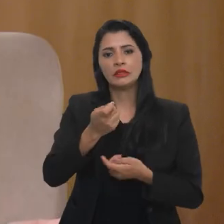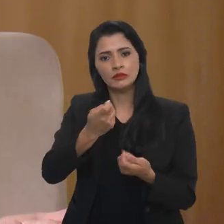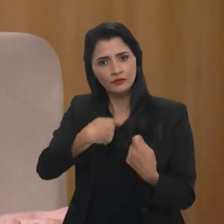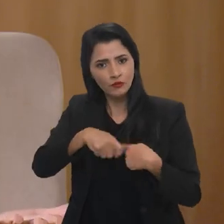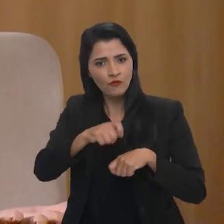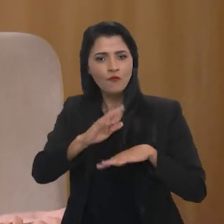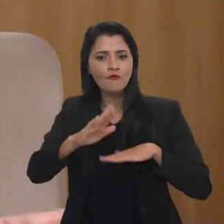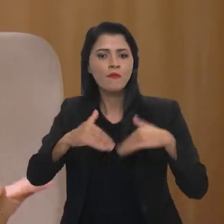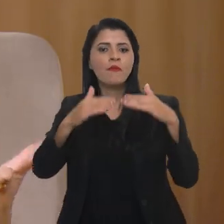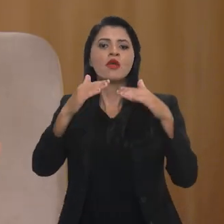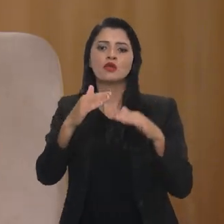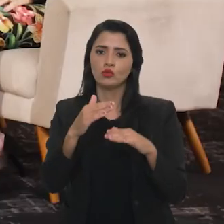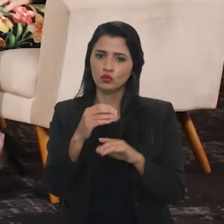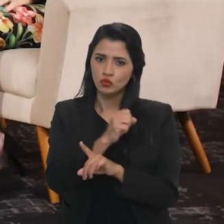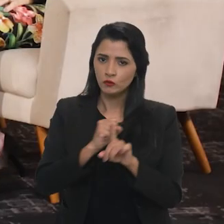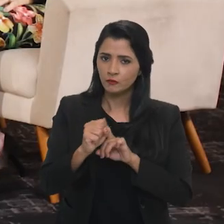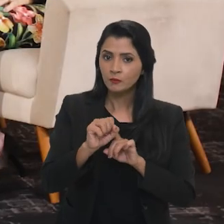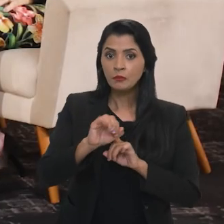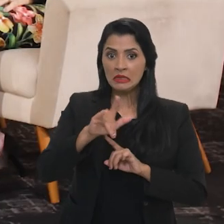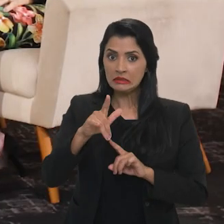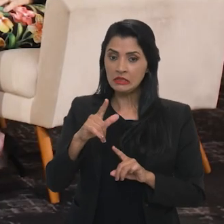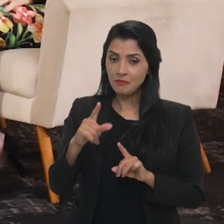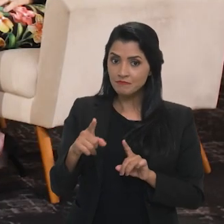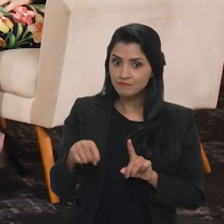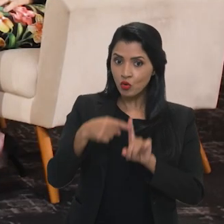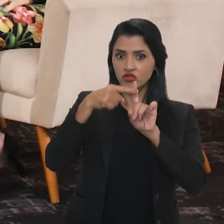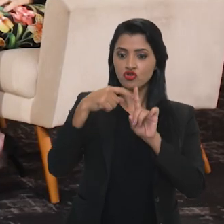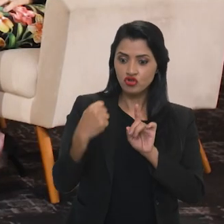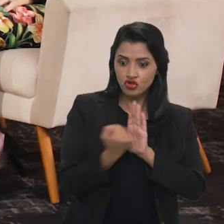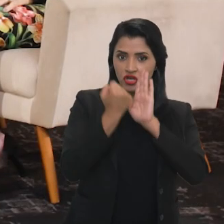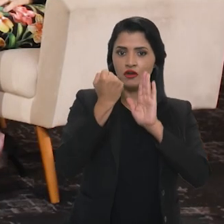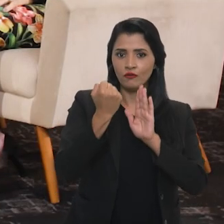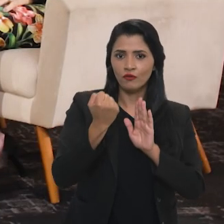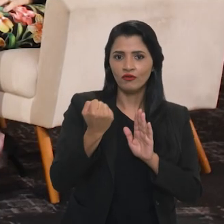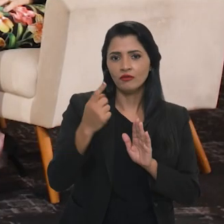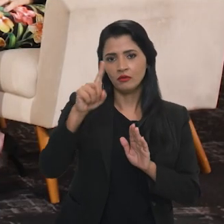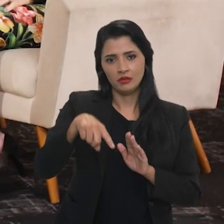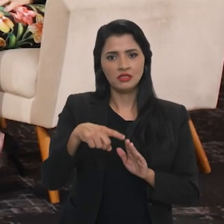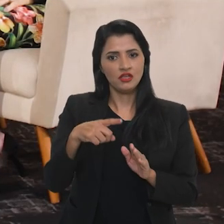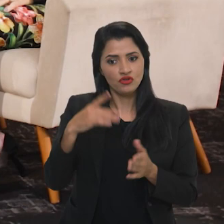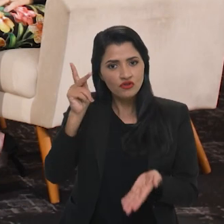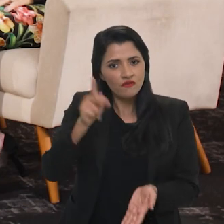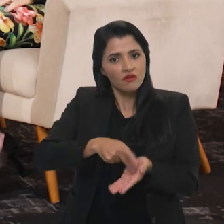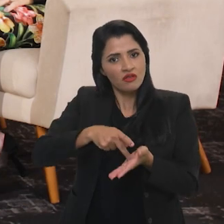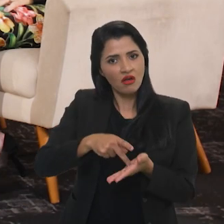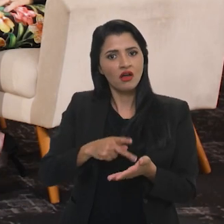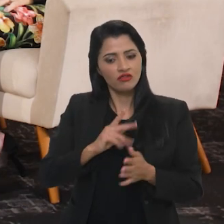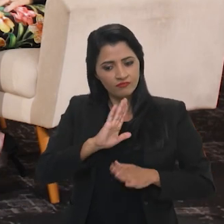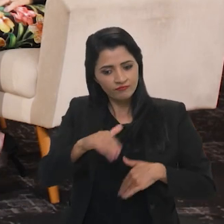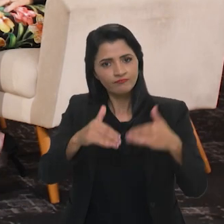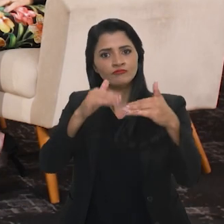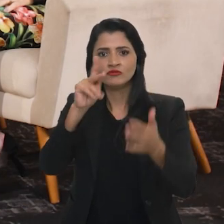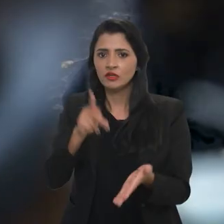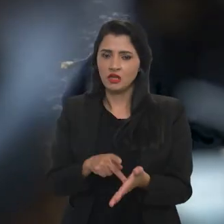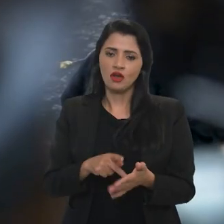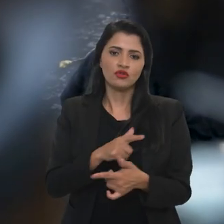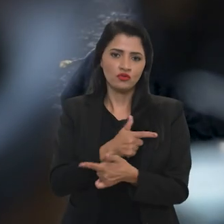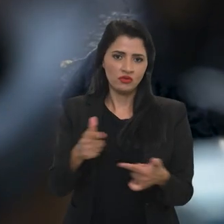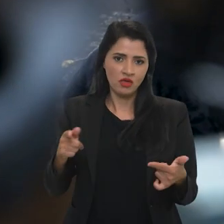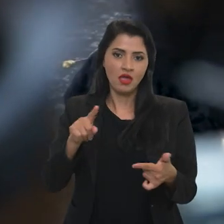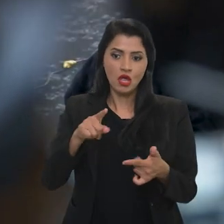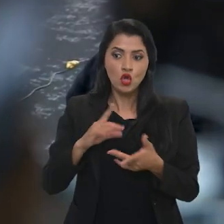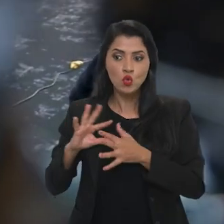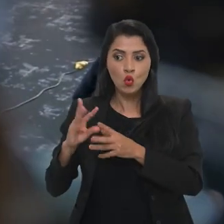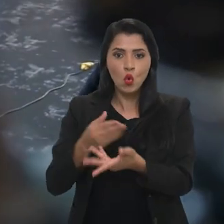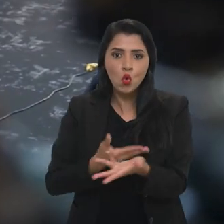desenvolvimento social, se não tiver um impacto positivo para a sociedade. Se não trouxer realmente esse desenvolvimento, esse desenvolvimento ser